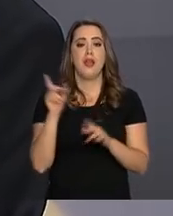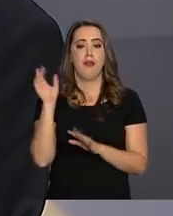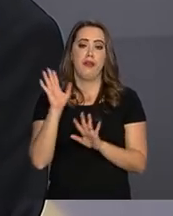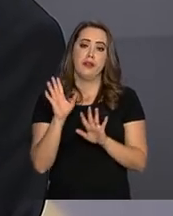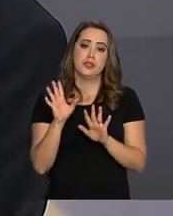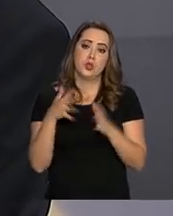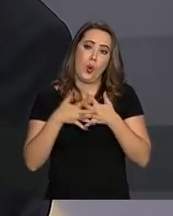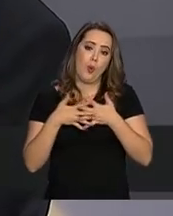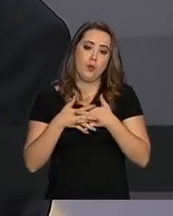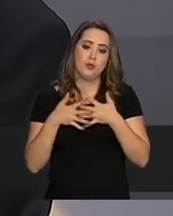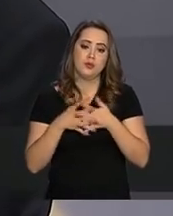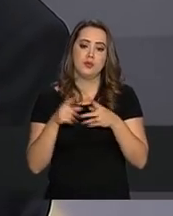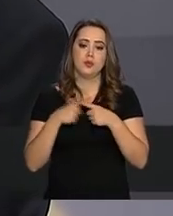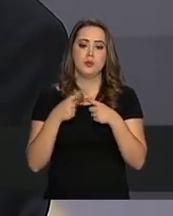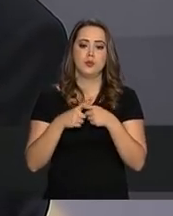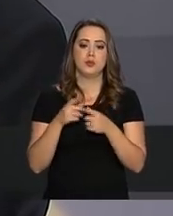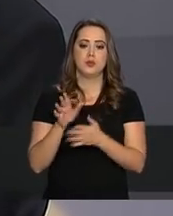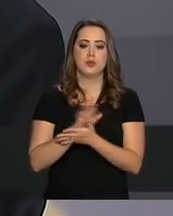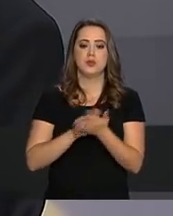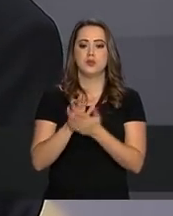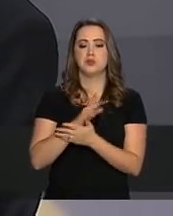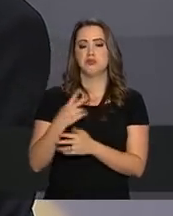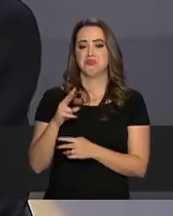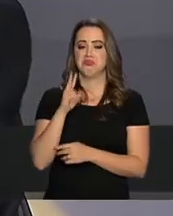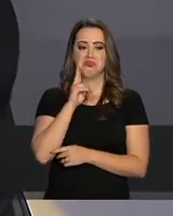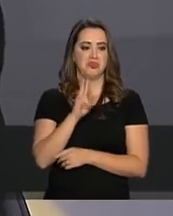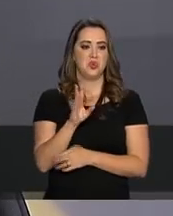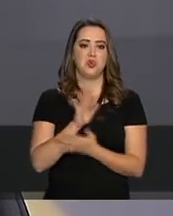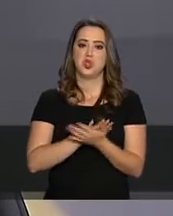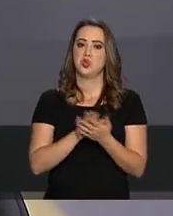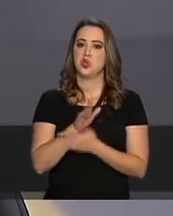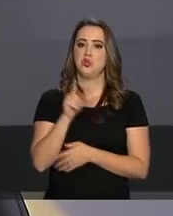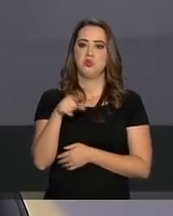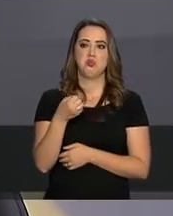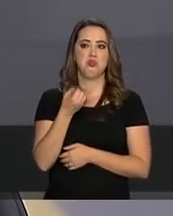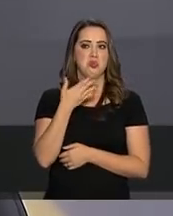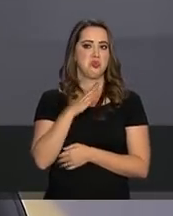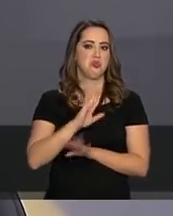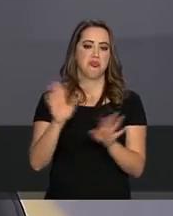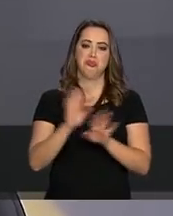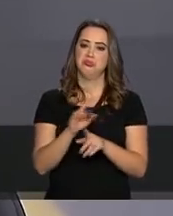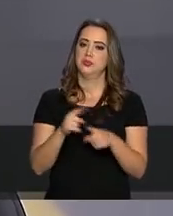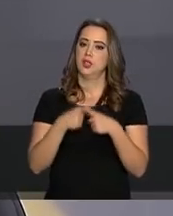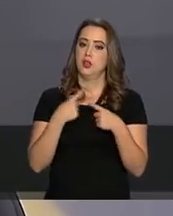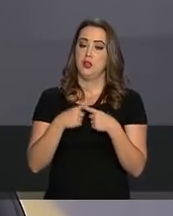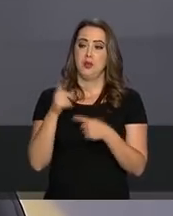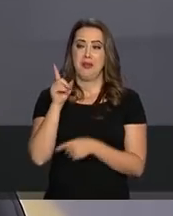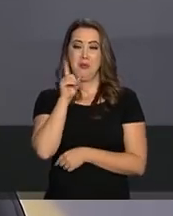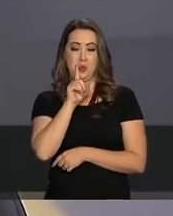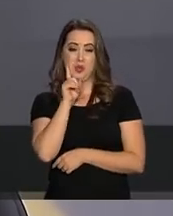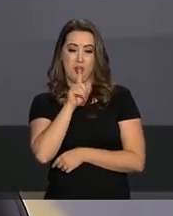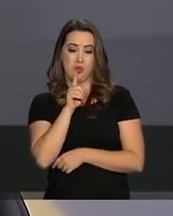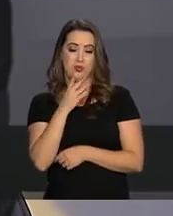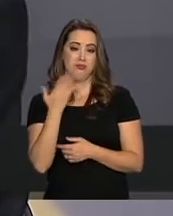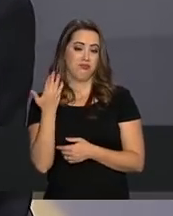porque isso não leva a nada, a meu ver. Não leva a nada do ponto de vista americano.